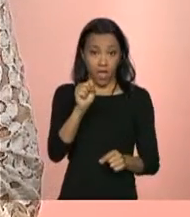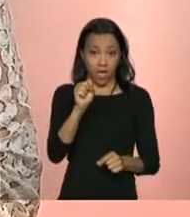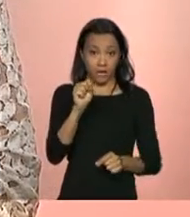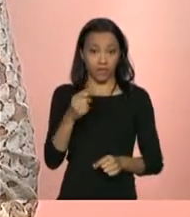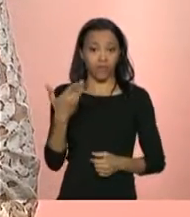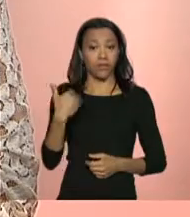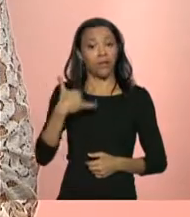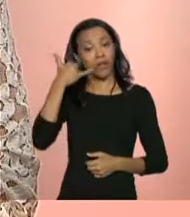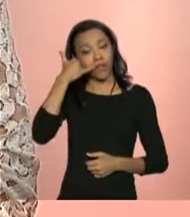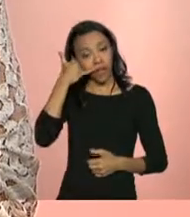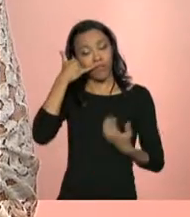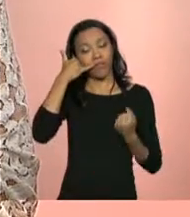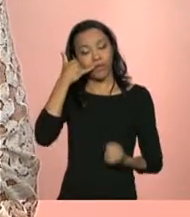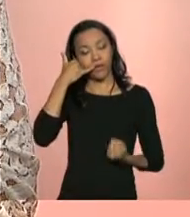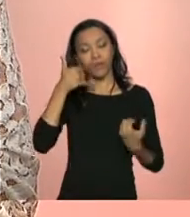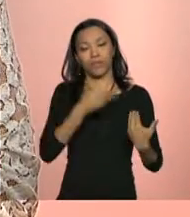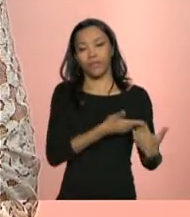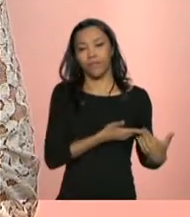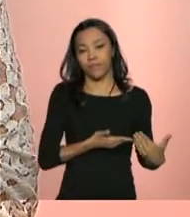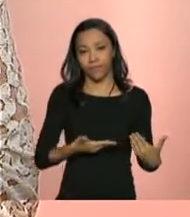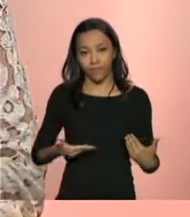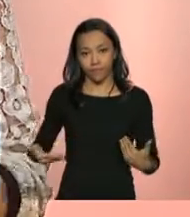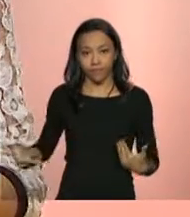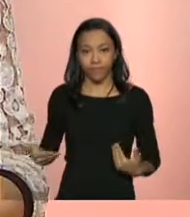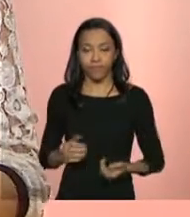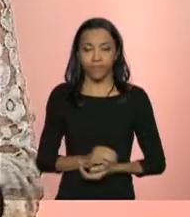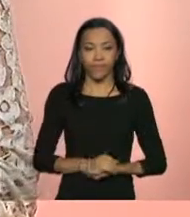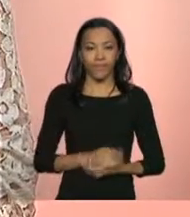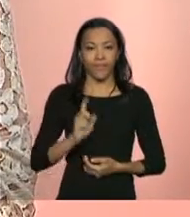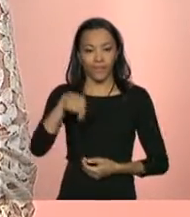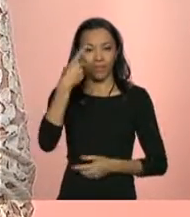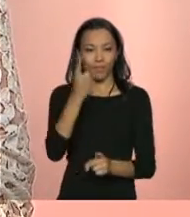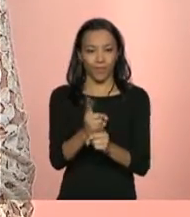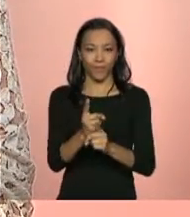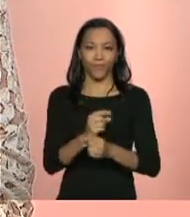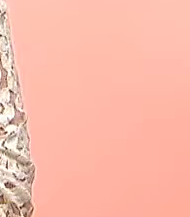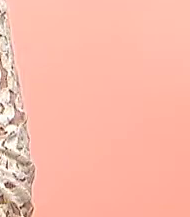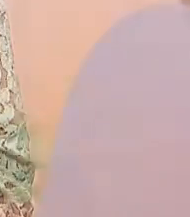0800 707 2003. Até a próxima.